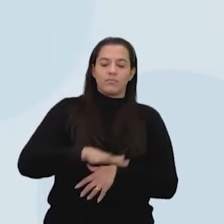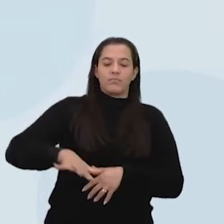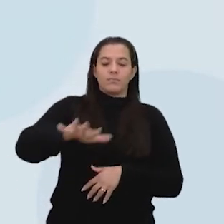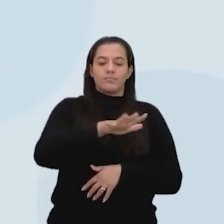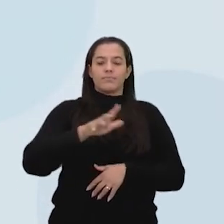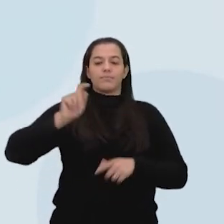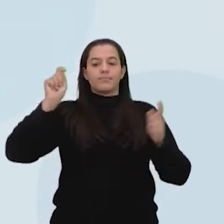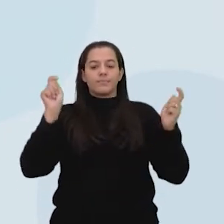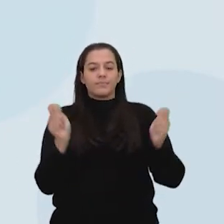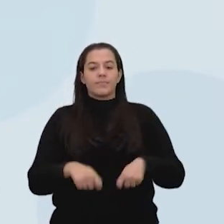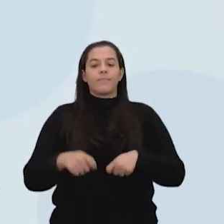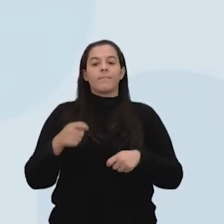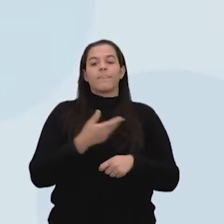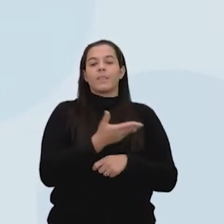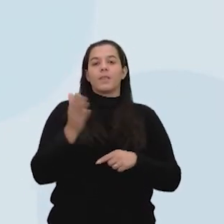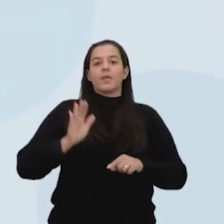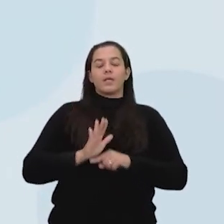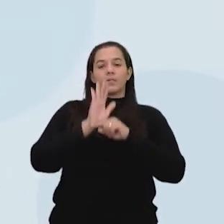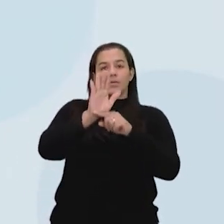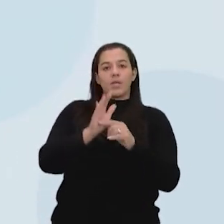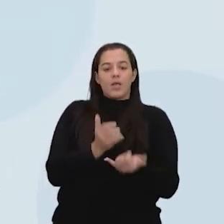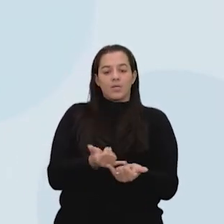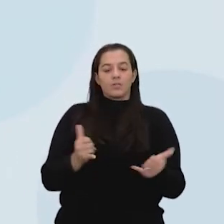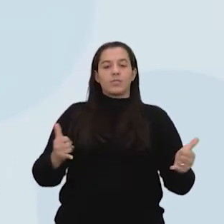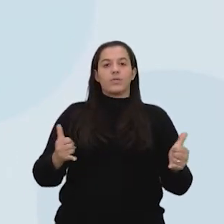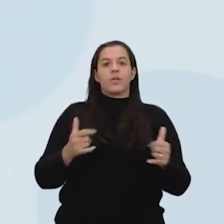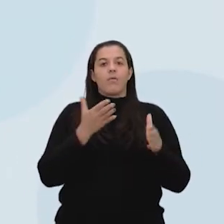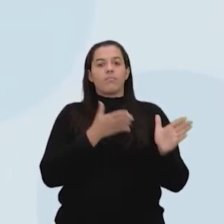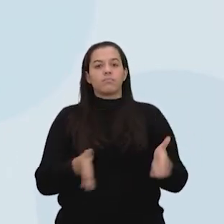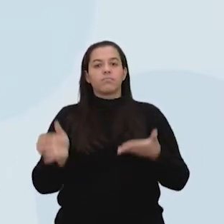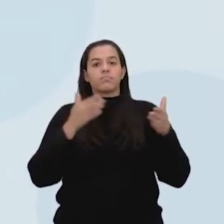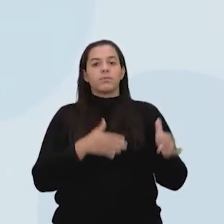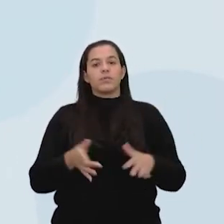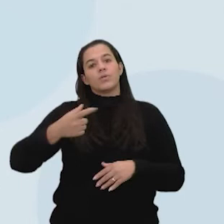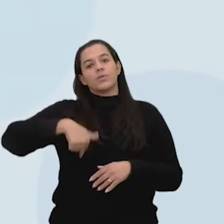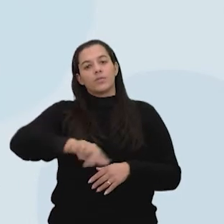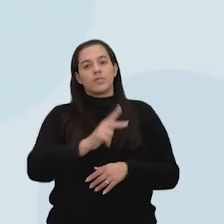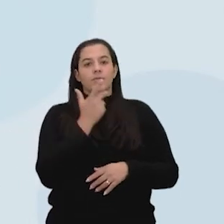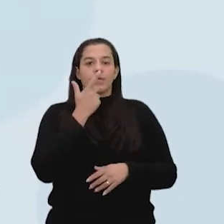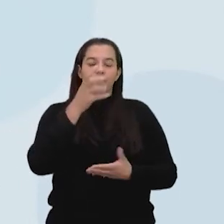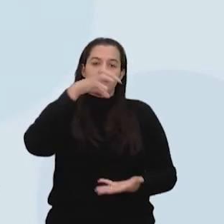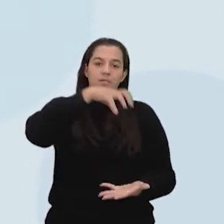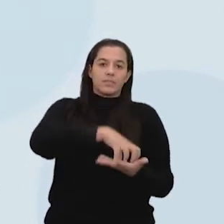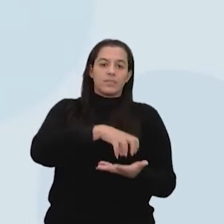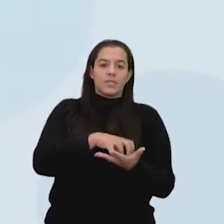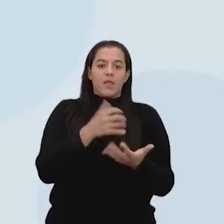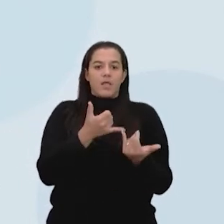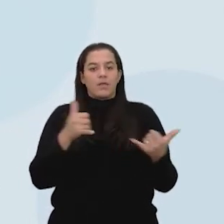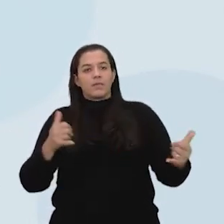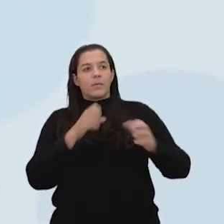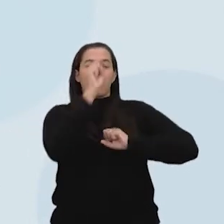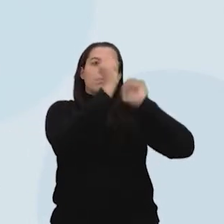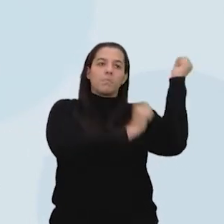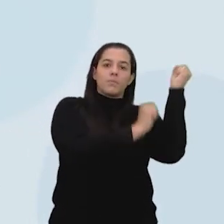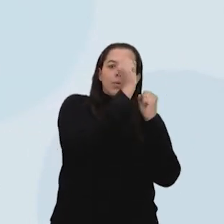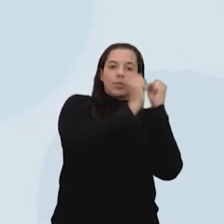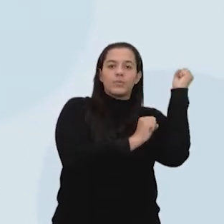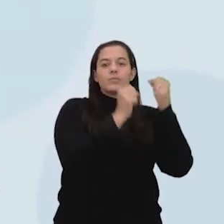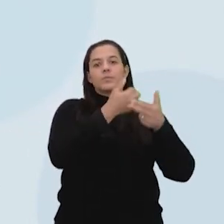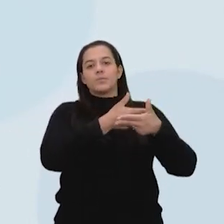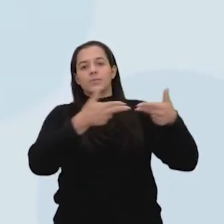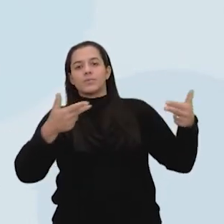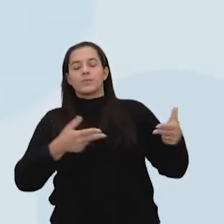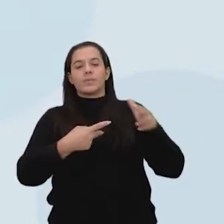e pudesse entregar energia com abundância, a gente provavelmente está falando de centrais nucleares. Hidrelétricas, o